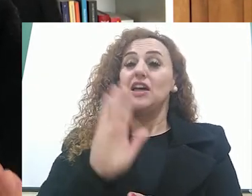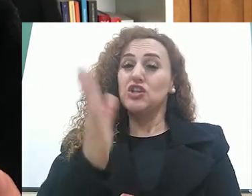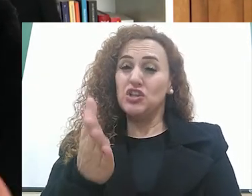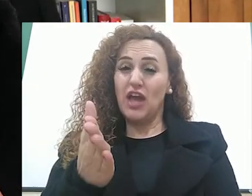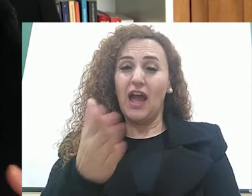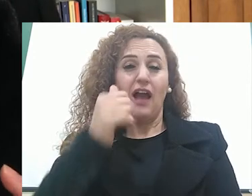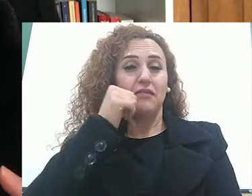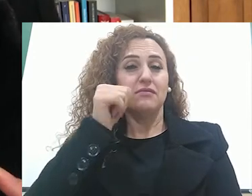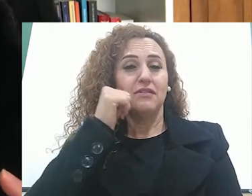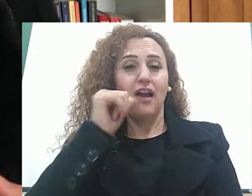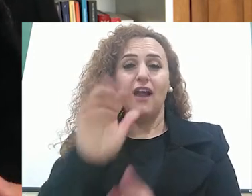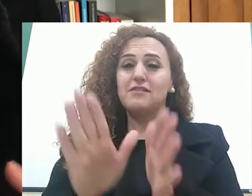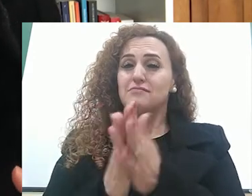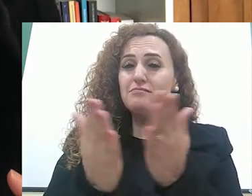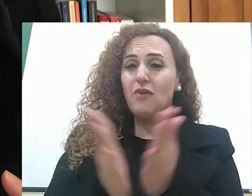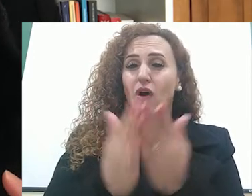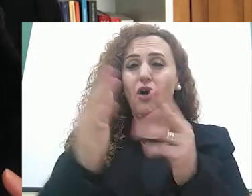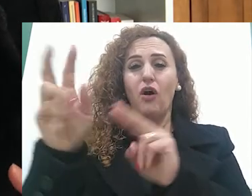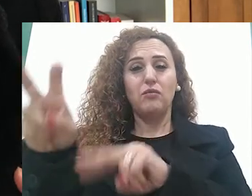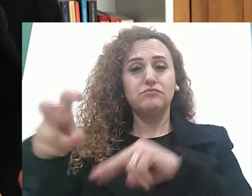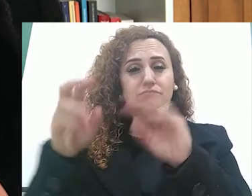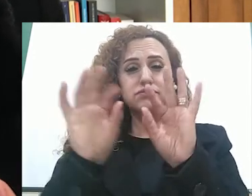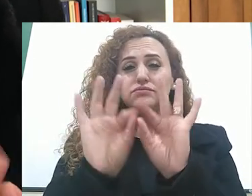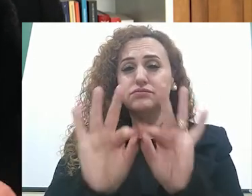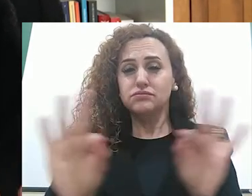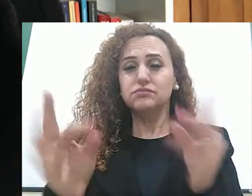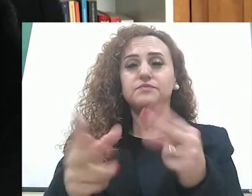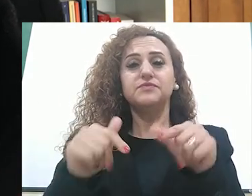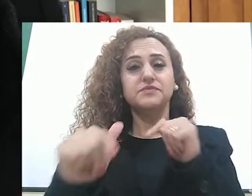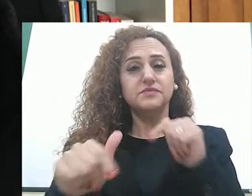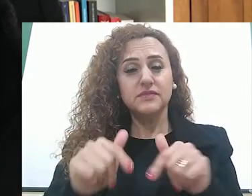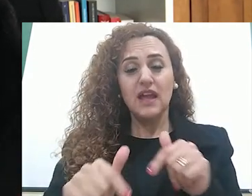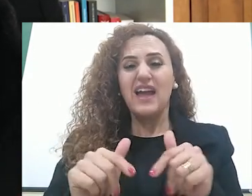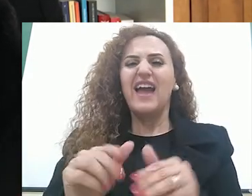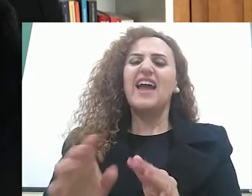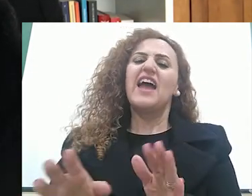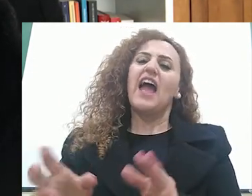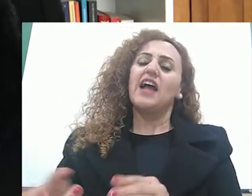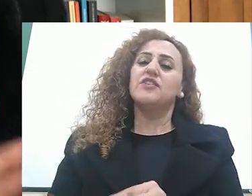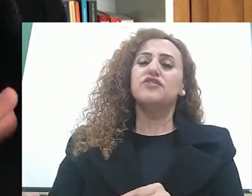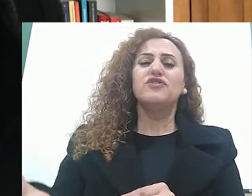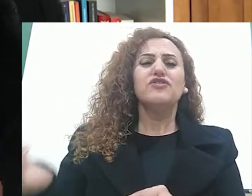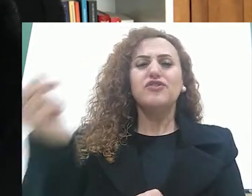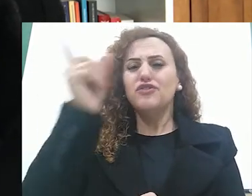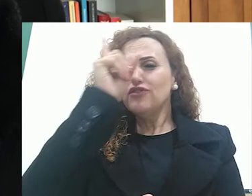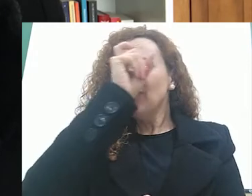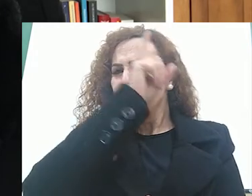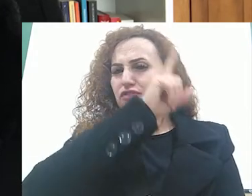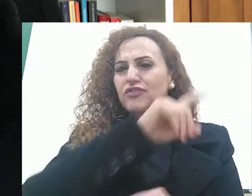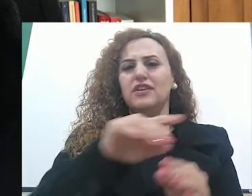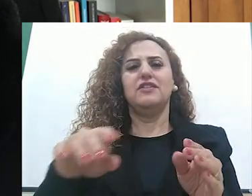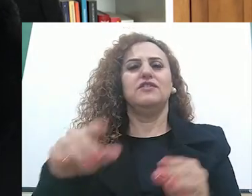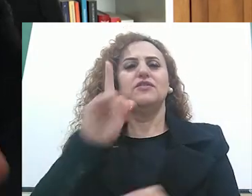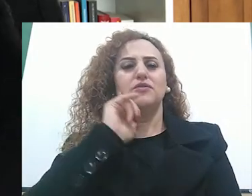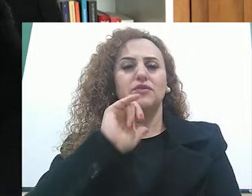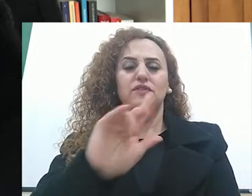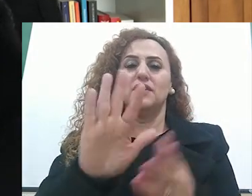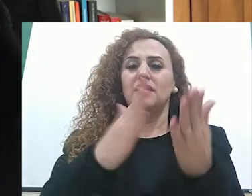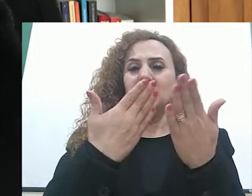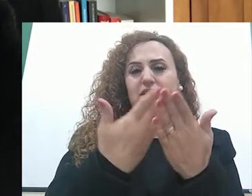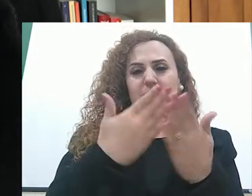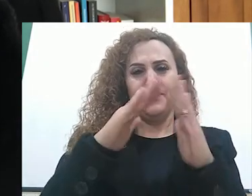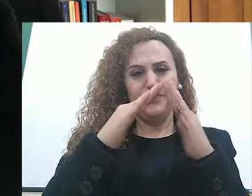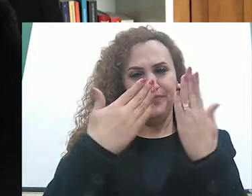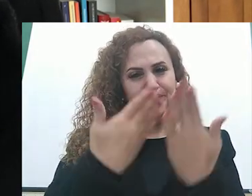pobres, as classes trabalhadoras, elas dificilmente chegavam à escola. É óbvio que a gente vai ter exceções tanto na